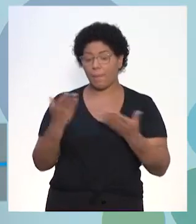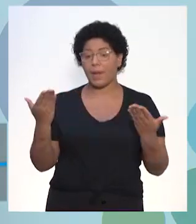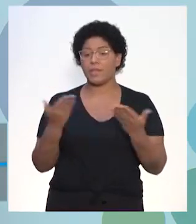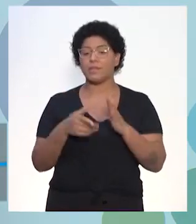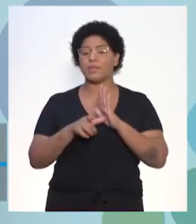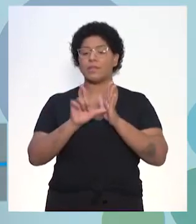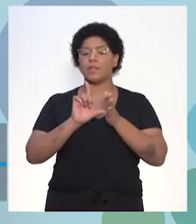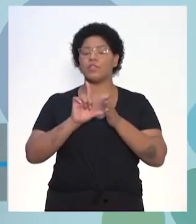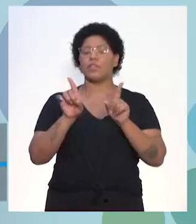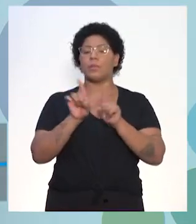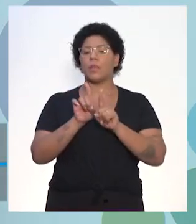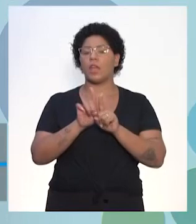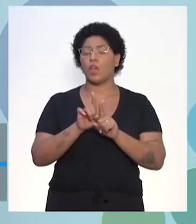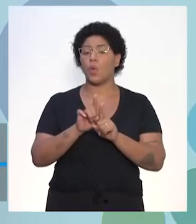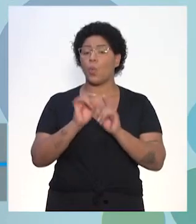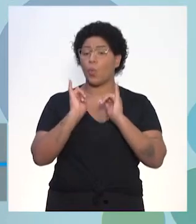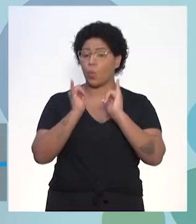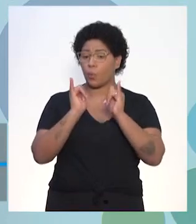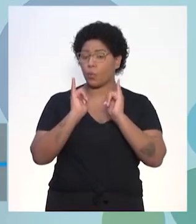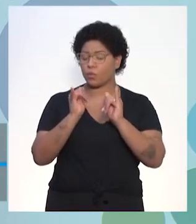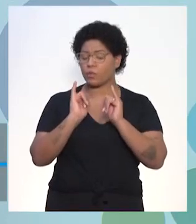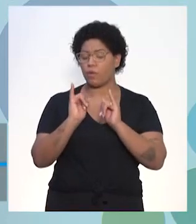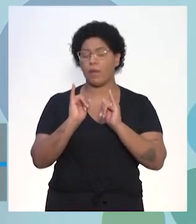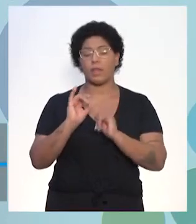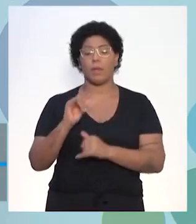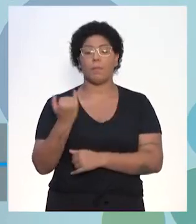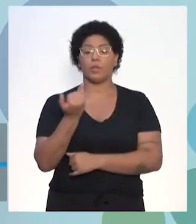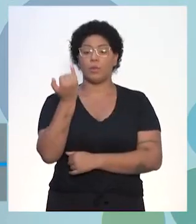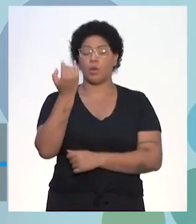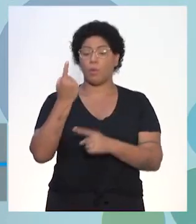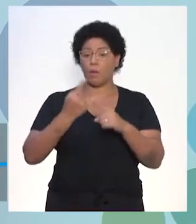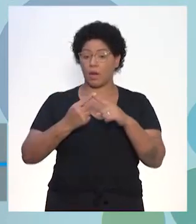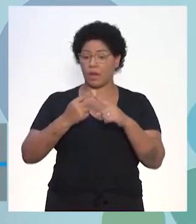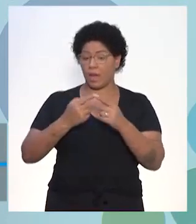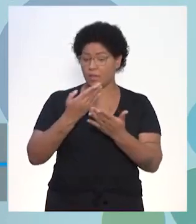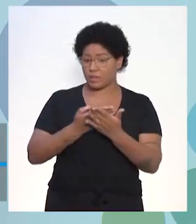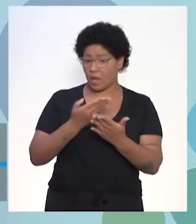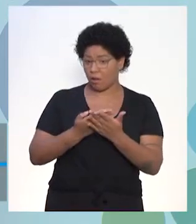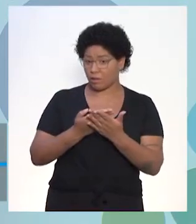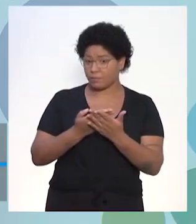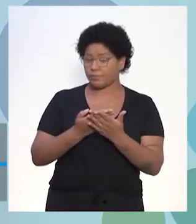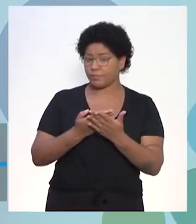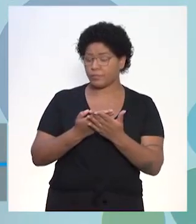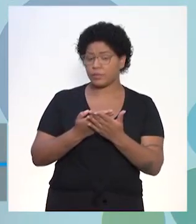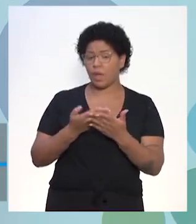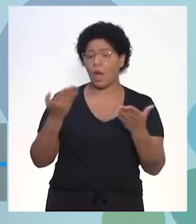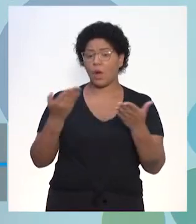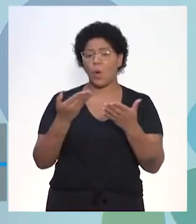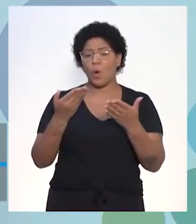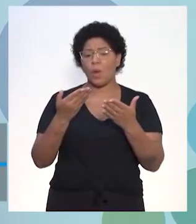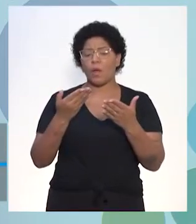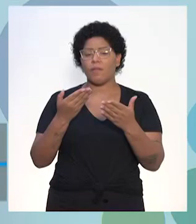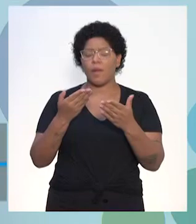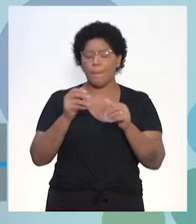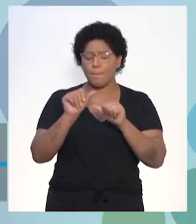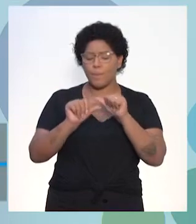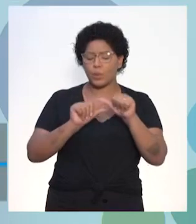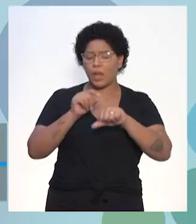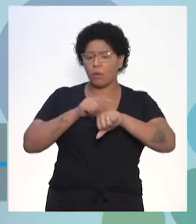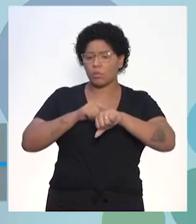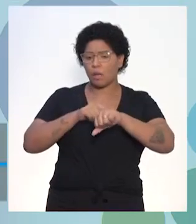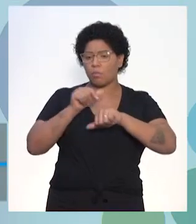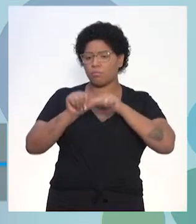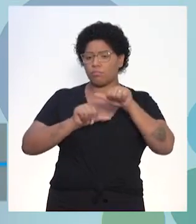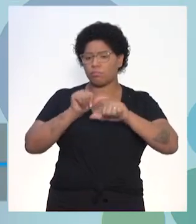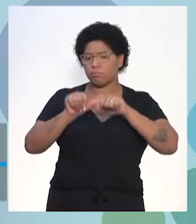antes, um aviso importante para vocês. As nossas aulas do Centro de Mídias, em 2021, terão um tempo menor. Vai